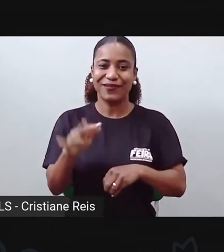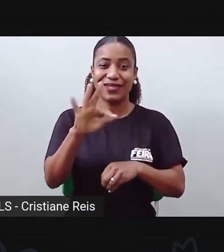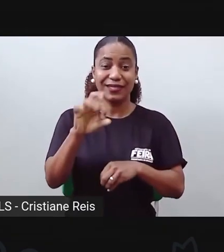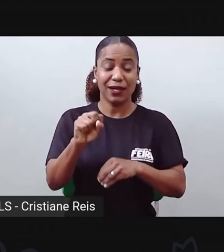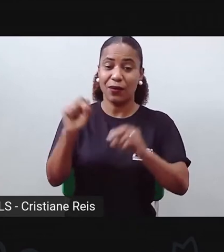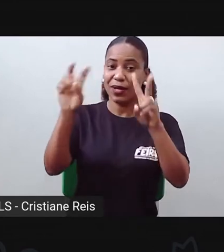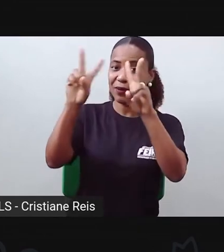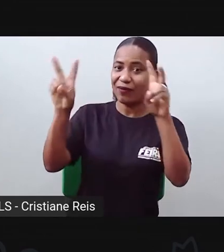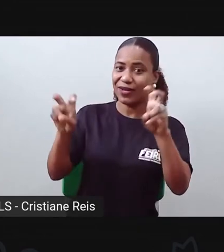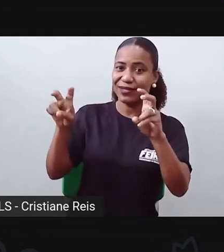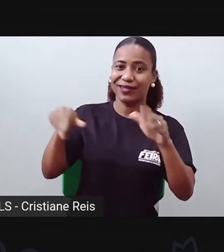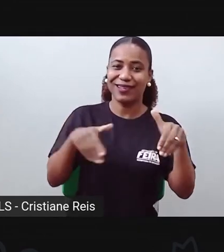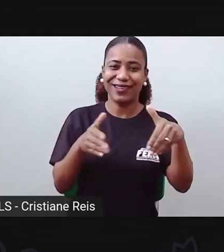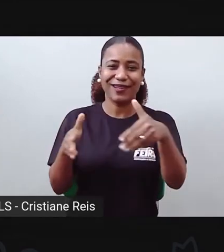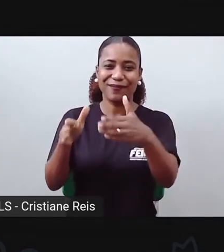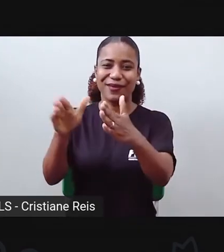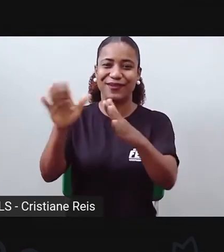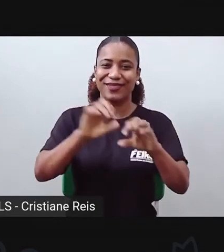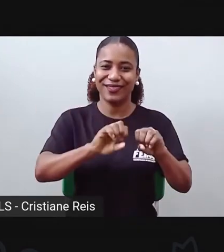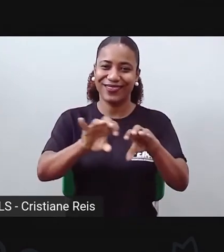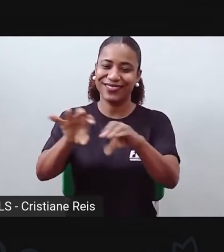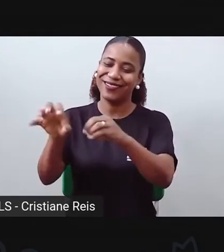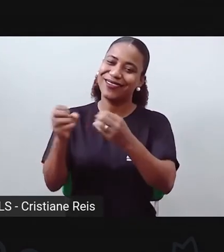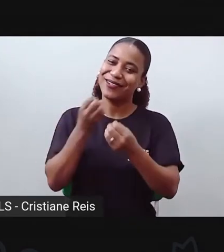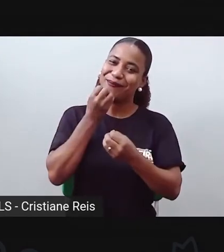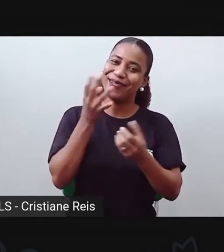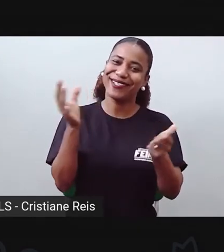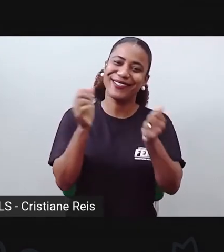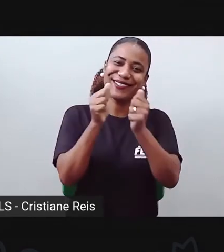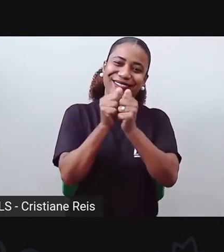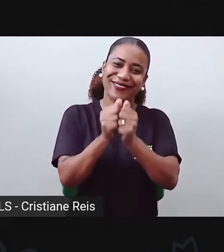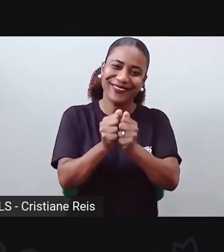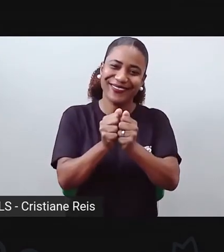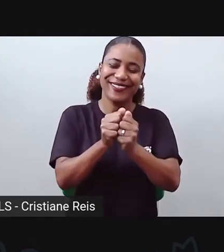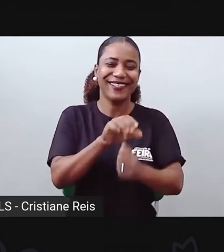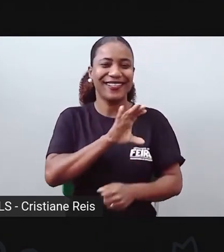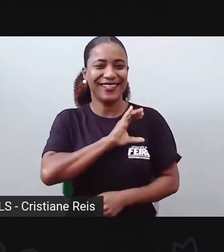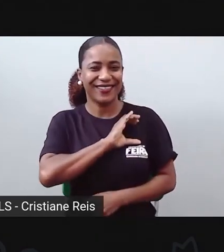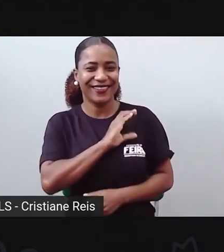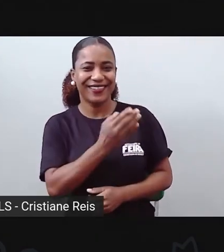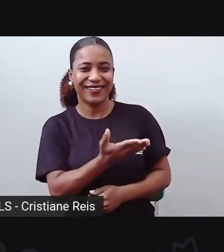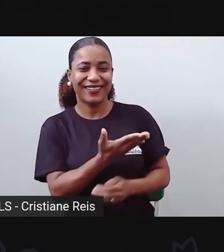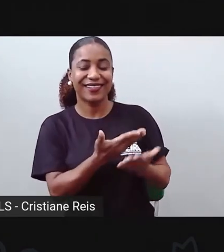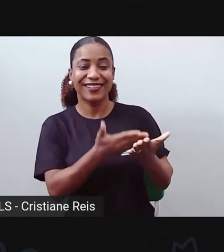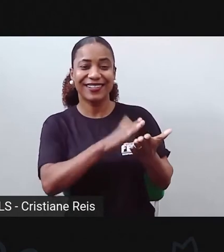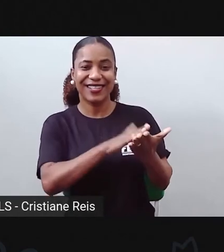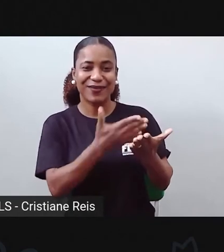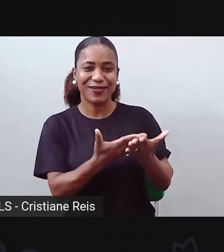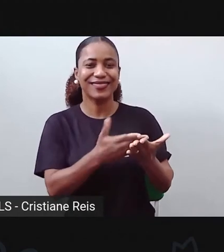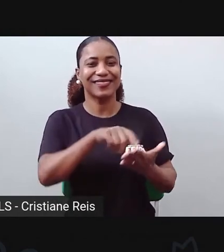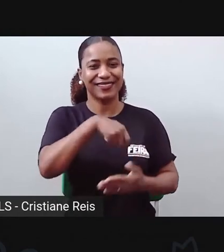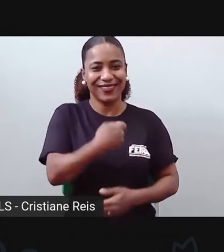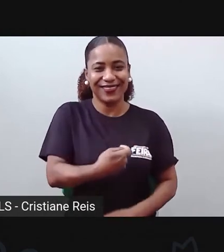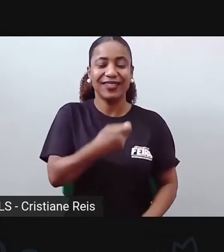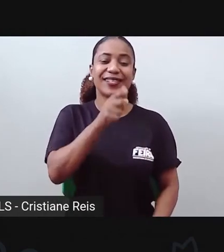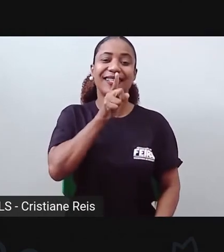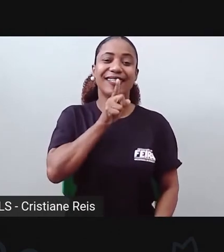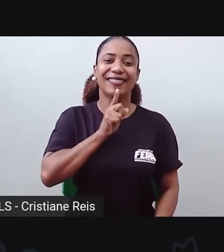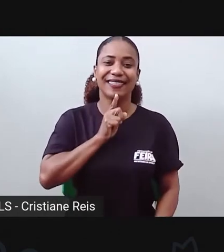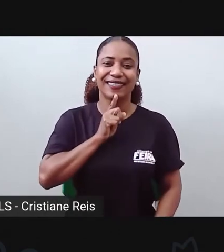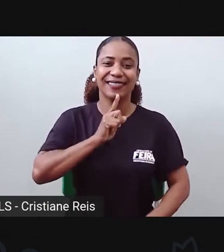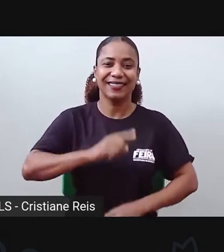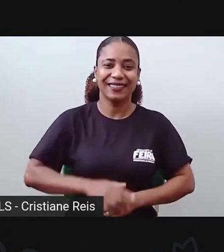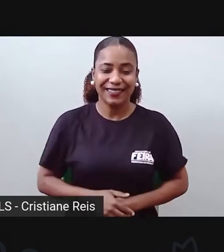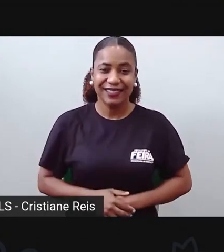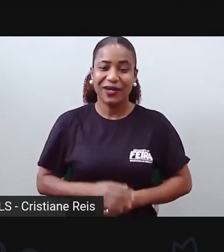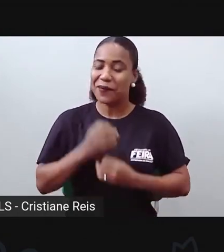Caminhos da Educação. E muito bem acompanhada da minha coleguinha, intérprete de hoje, Cristiane. Então, sejam bem